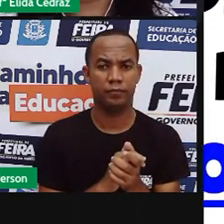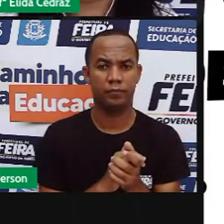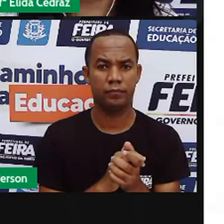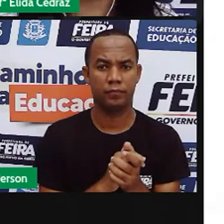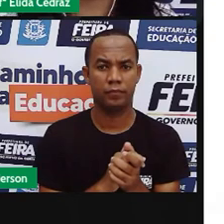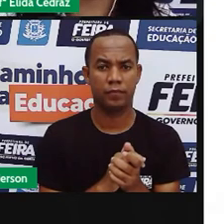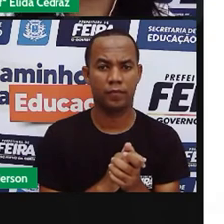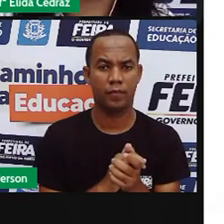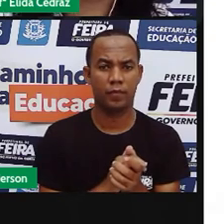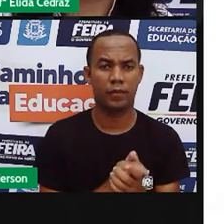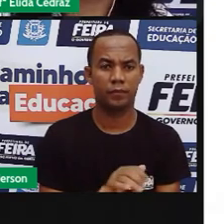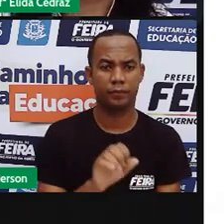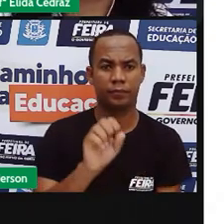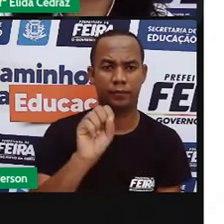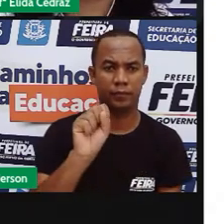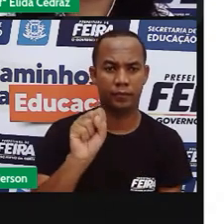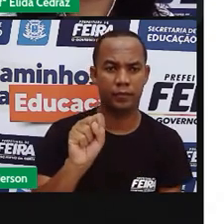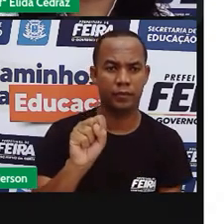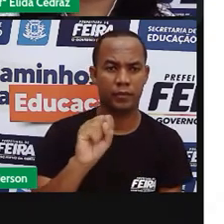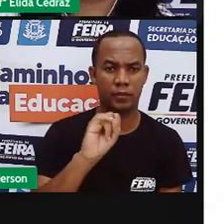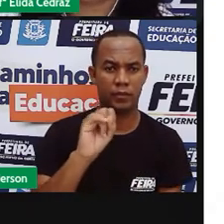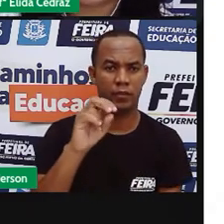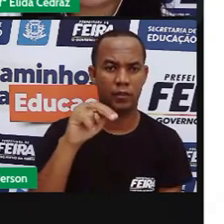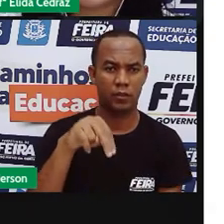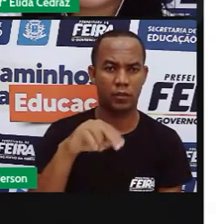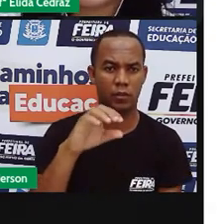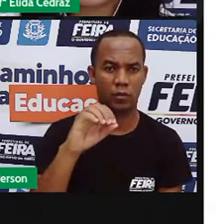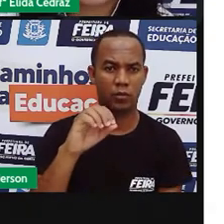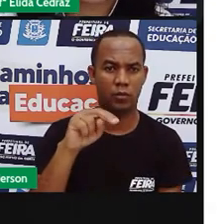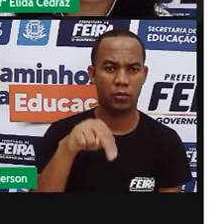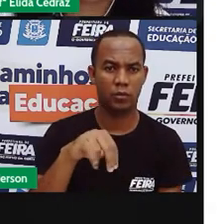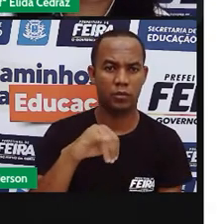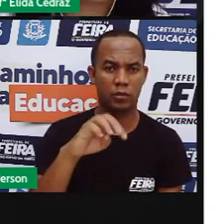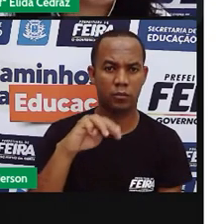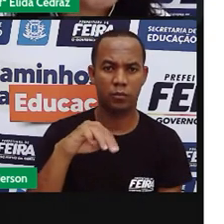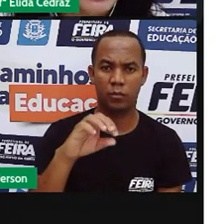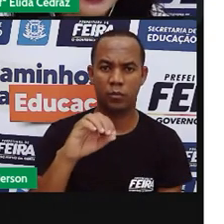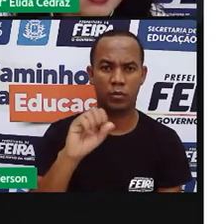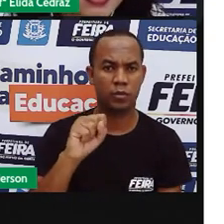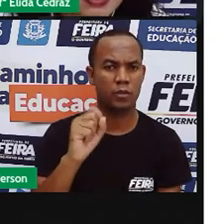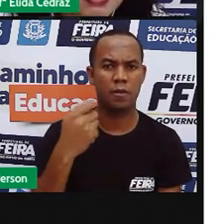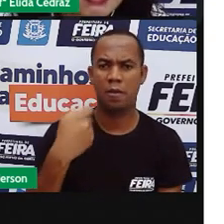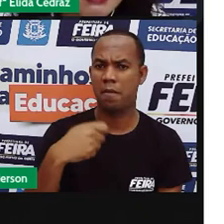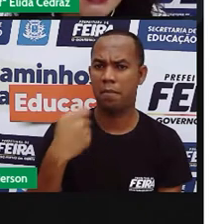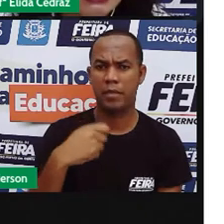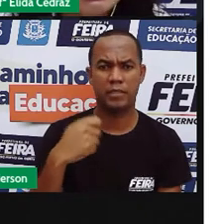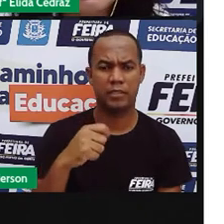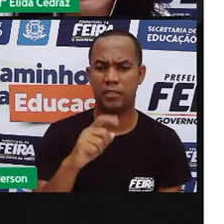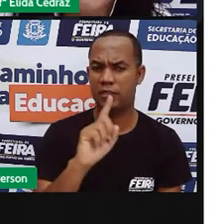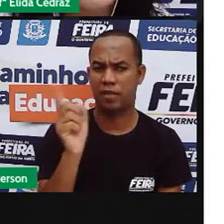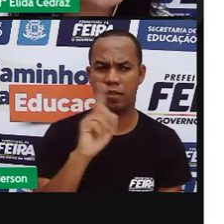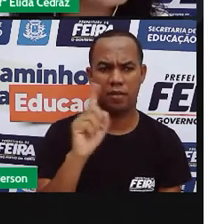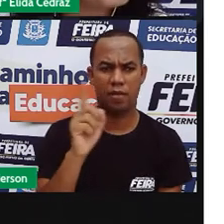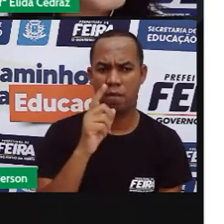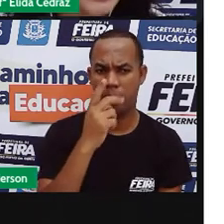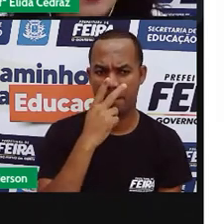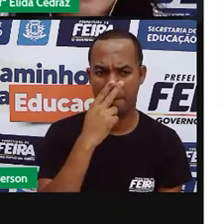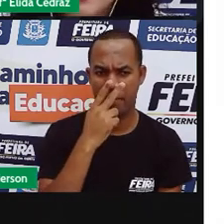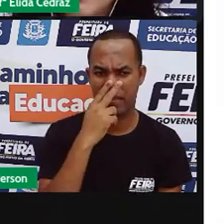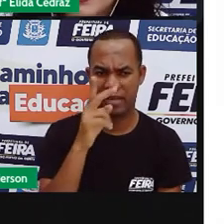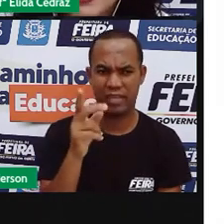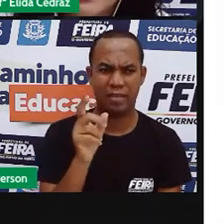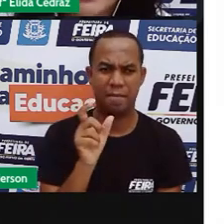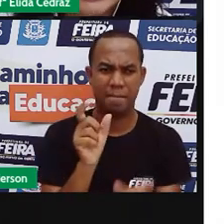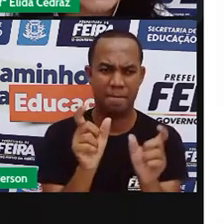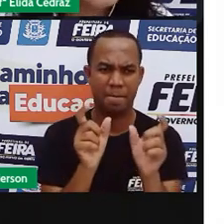Os sinônimos não precisam ser palavras de escritas parecidas. Não precisa começar